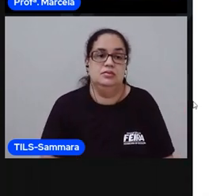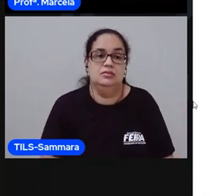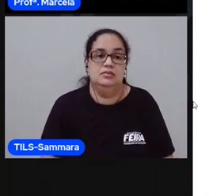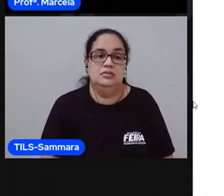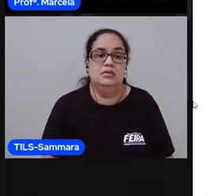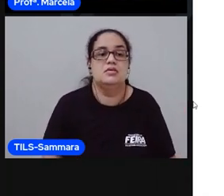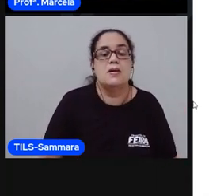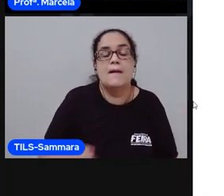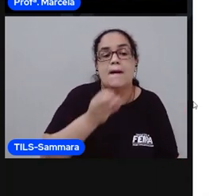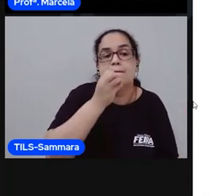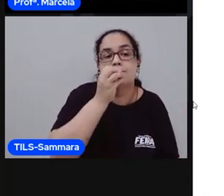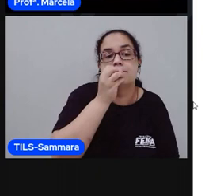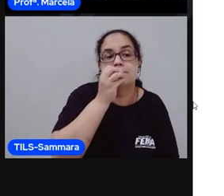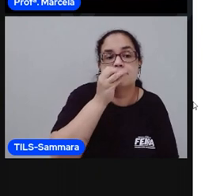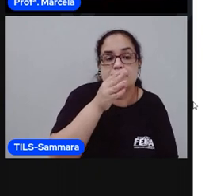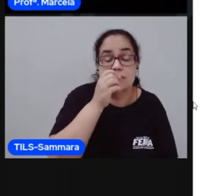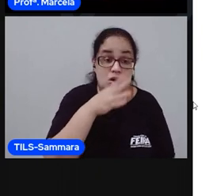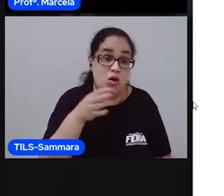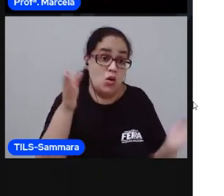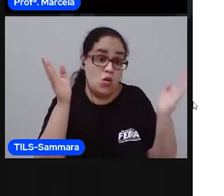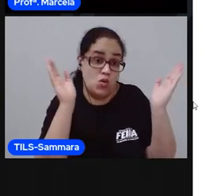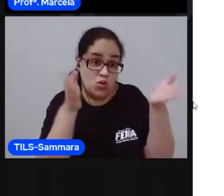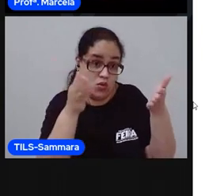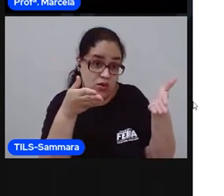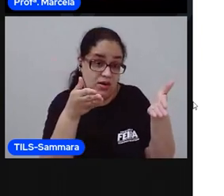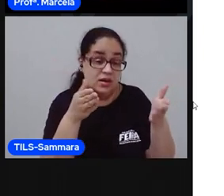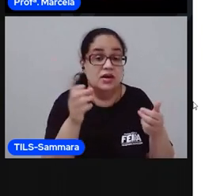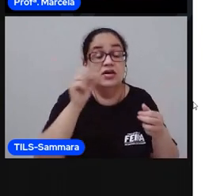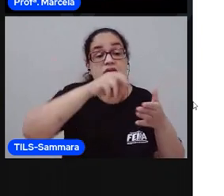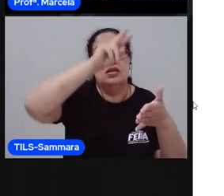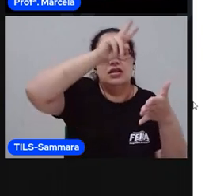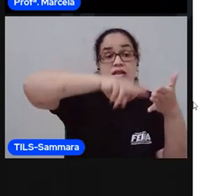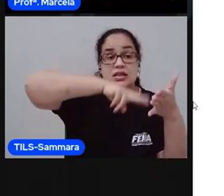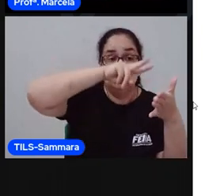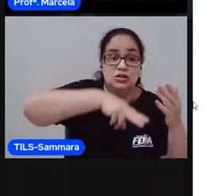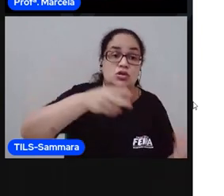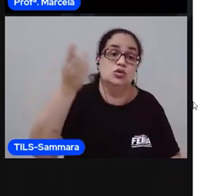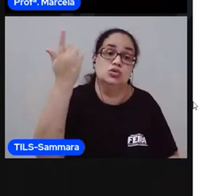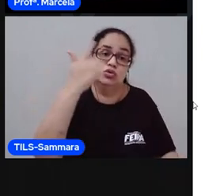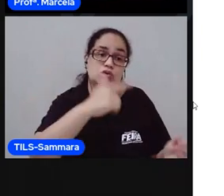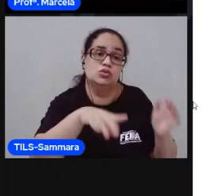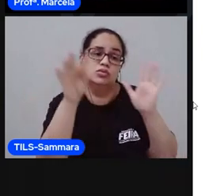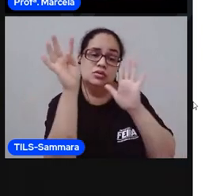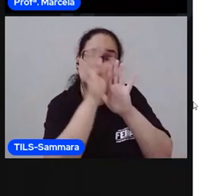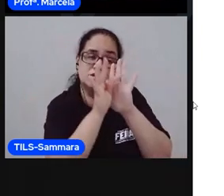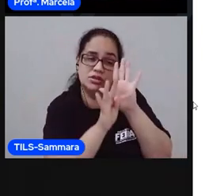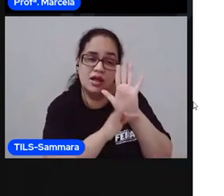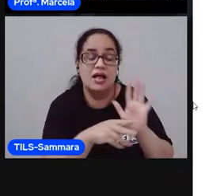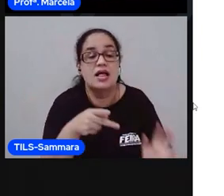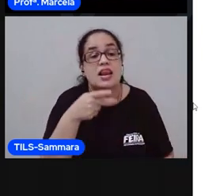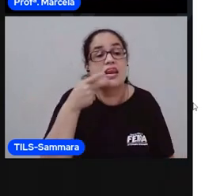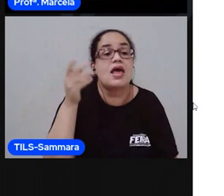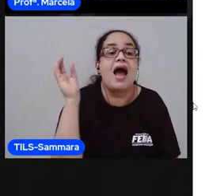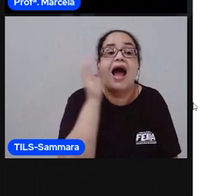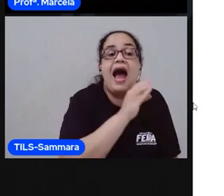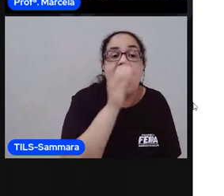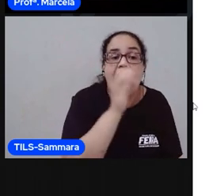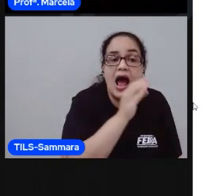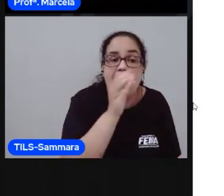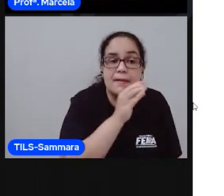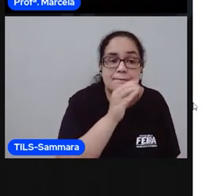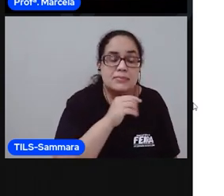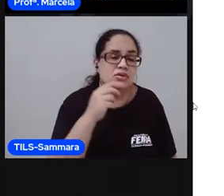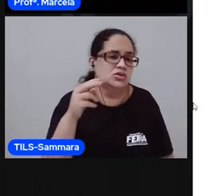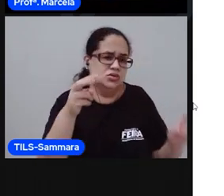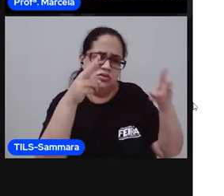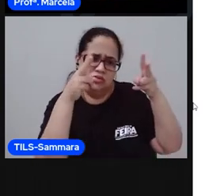Que bom! Agora, eu vou fazer a leitura novamente desse texto, mas vou ler mais rápido, tá? Se você não